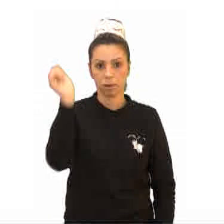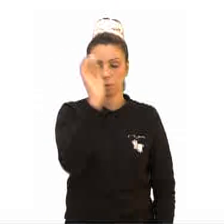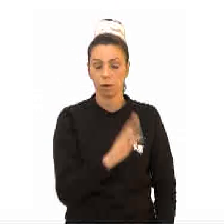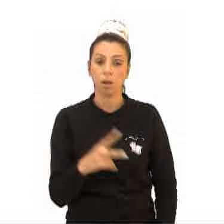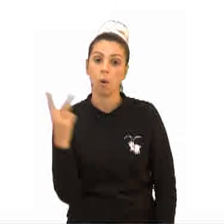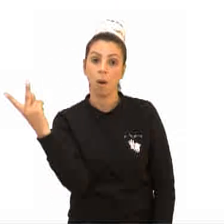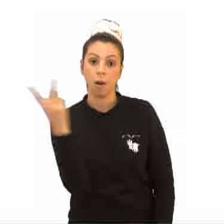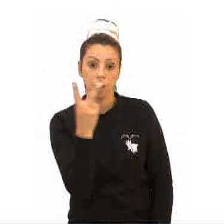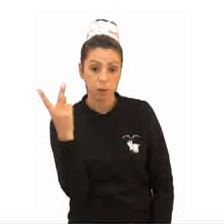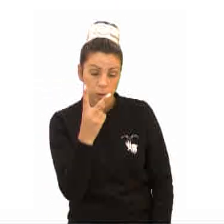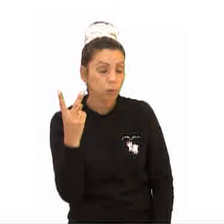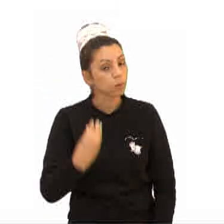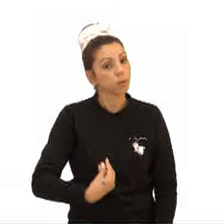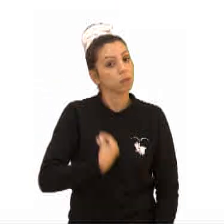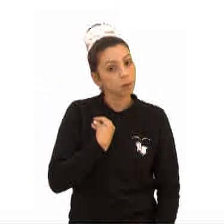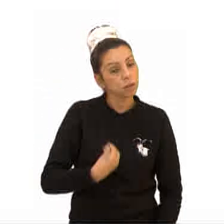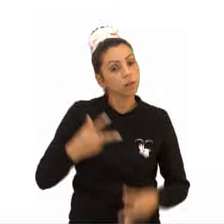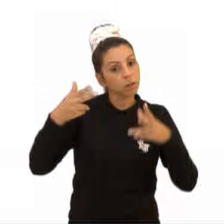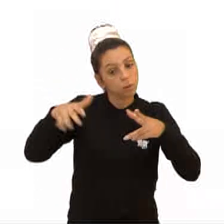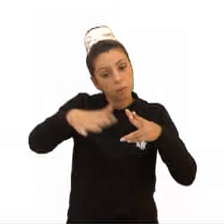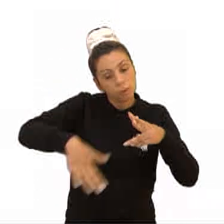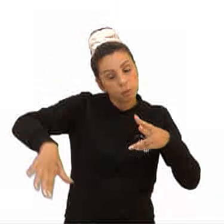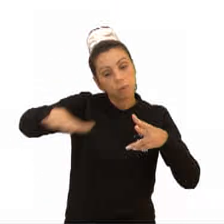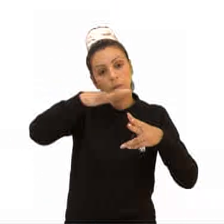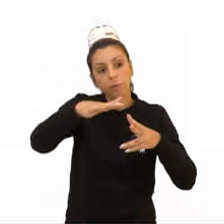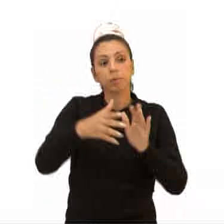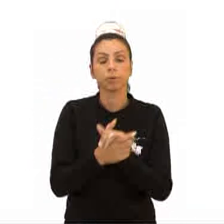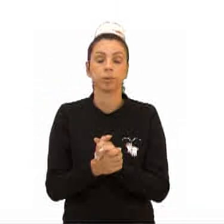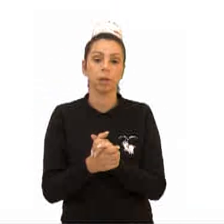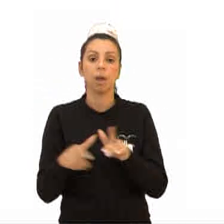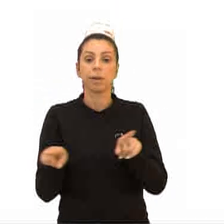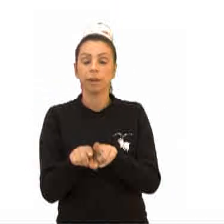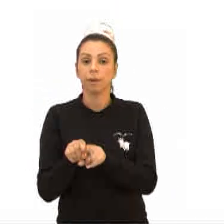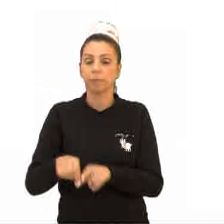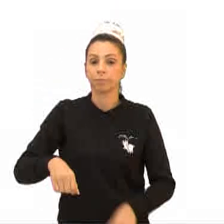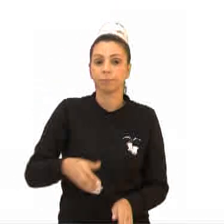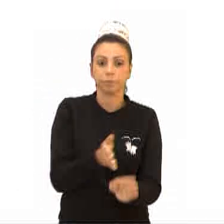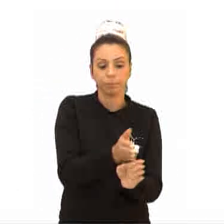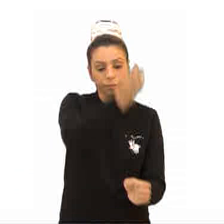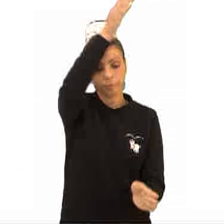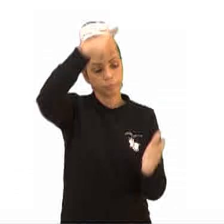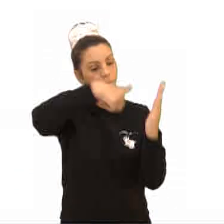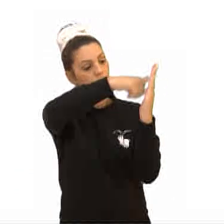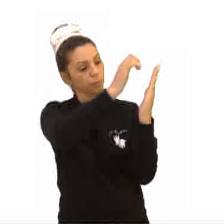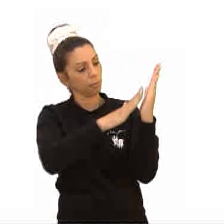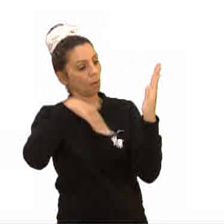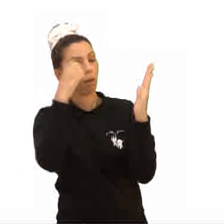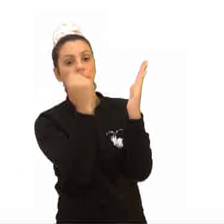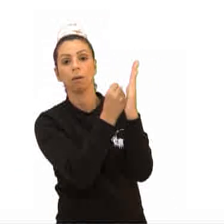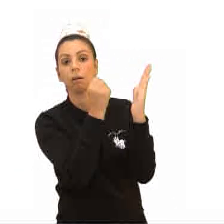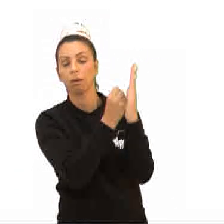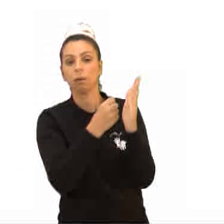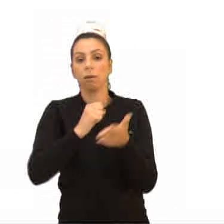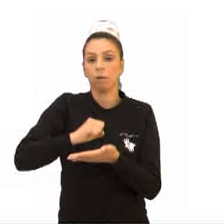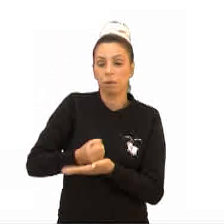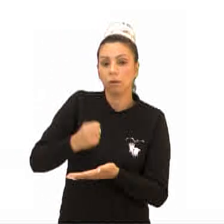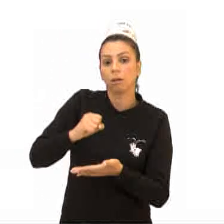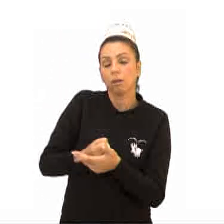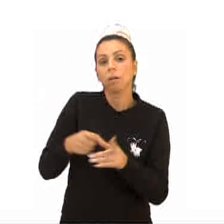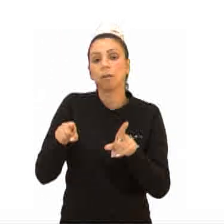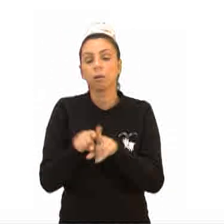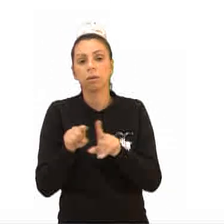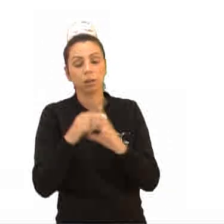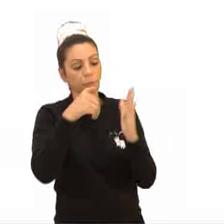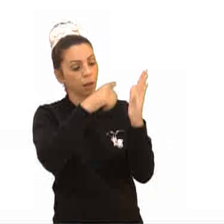ambas coexistam ao mesmo espaço. Os grafismos realizados em blocos ou paredes foram gravados por meio de diversos recursos. Pisoteamento, entalhes e